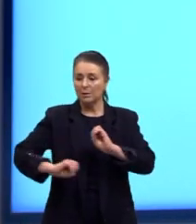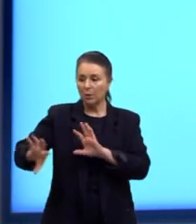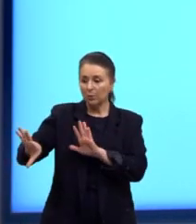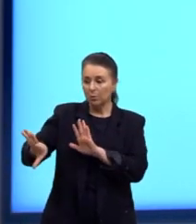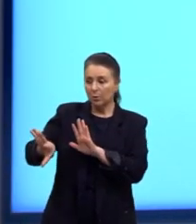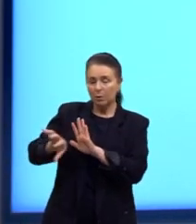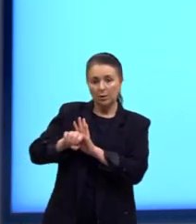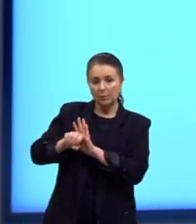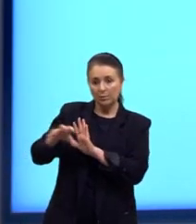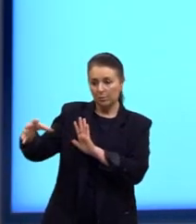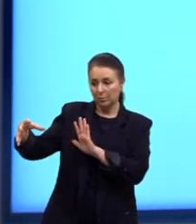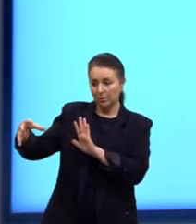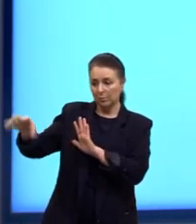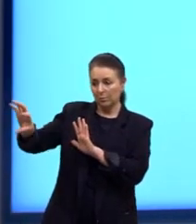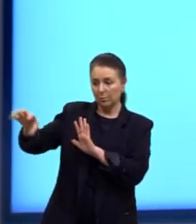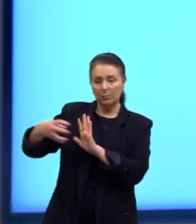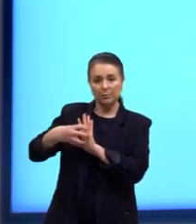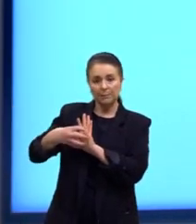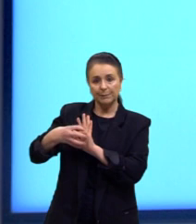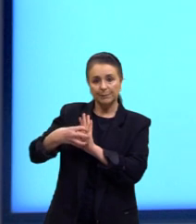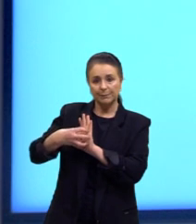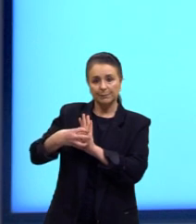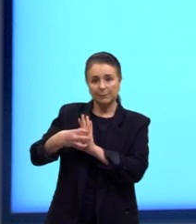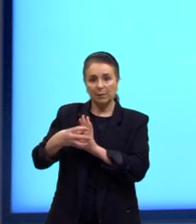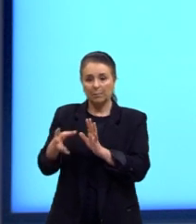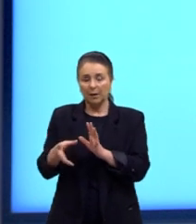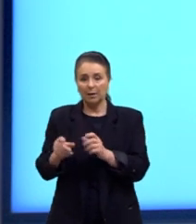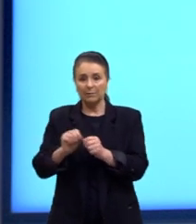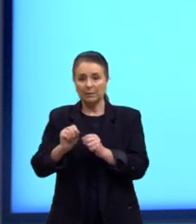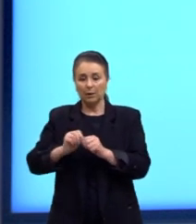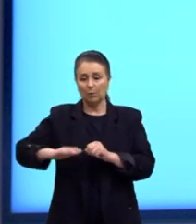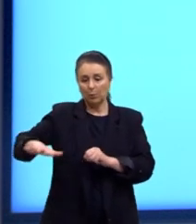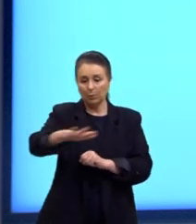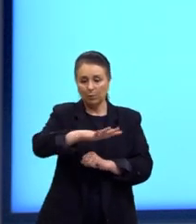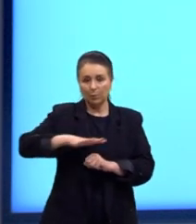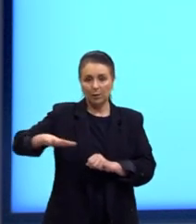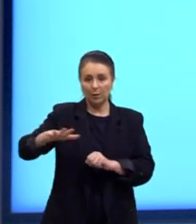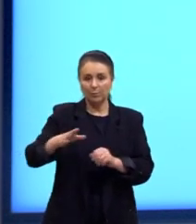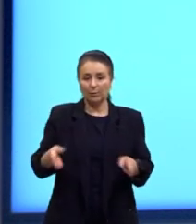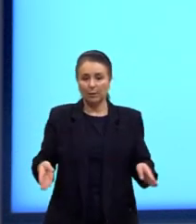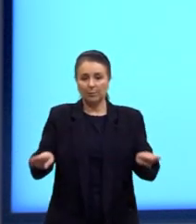próximo dele, né? Para obedecer, digamos, o campo magnético.